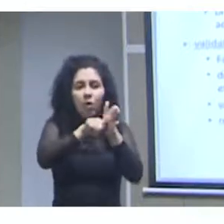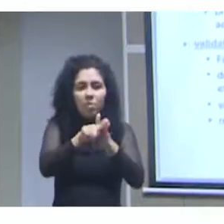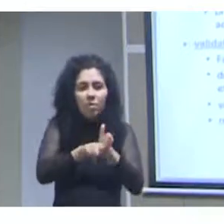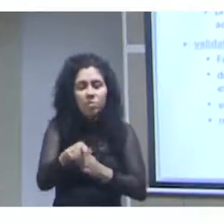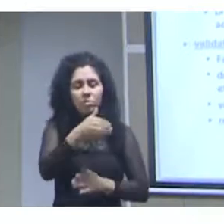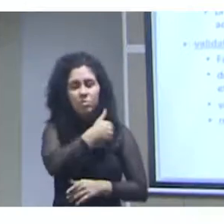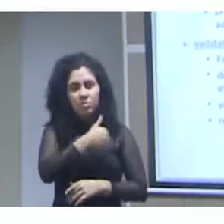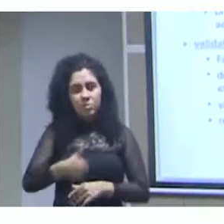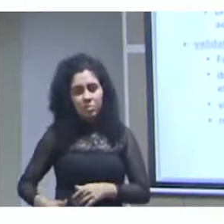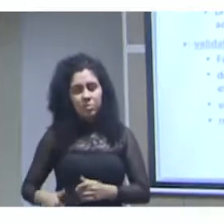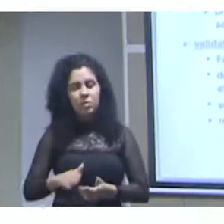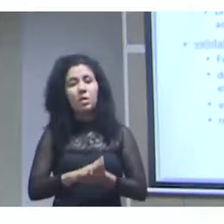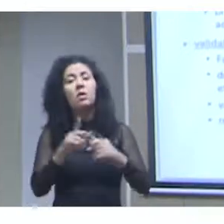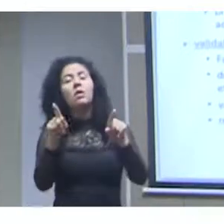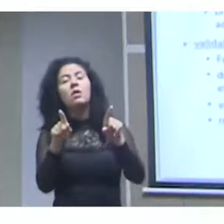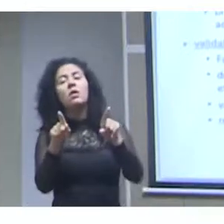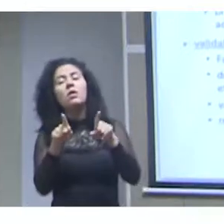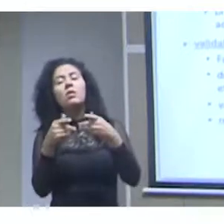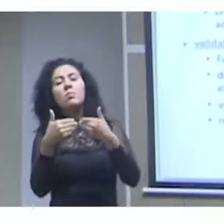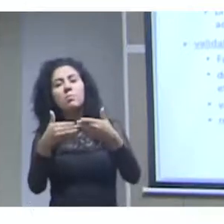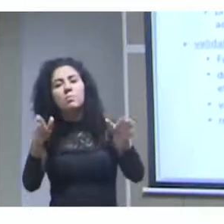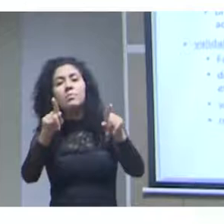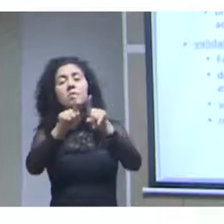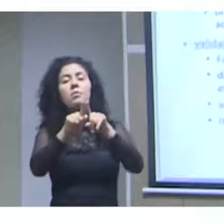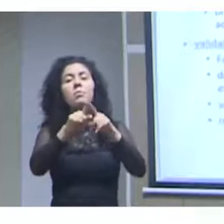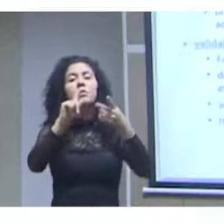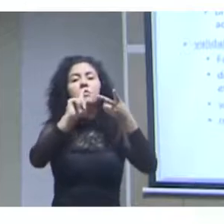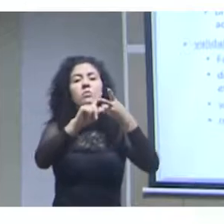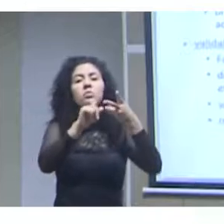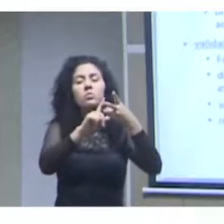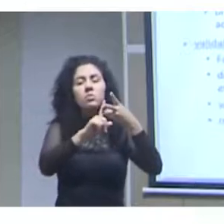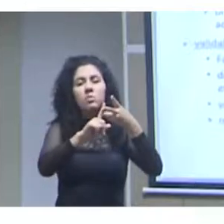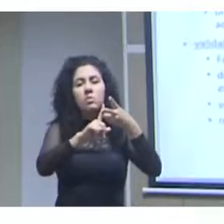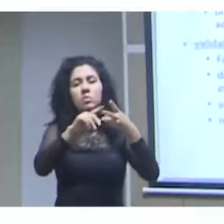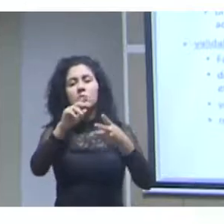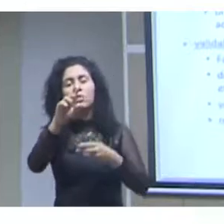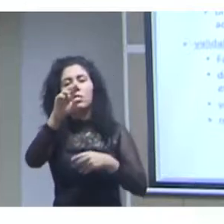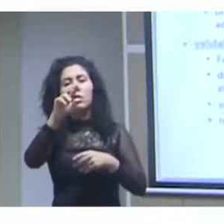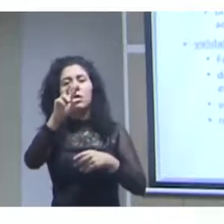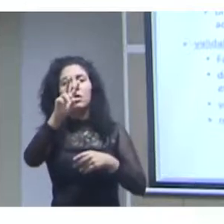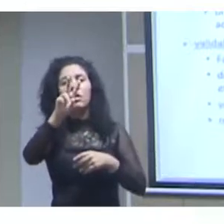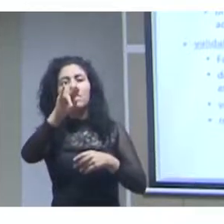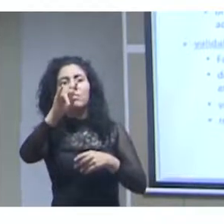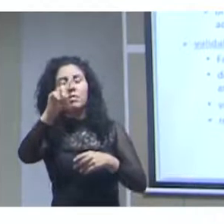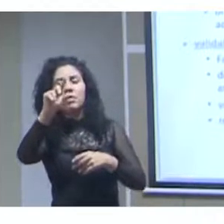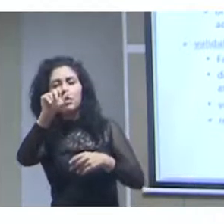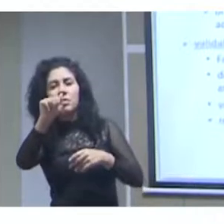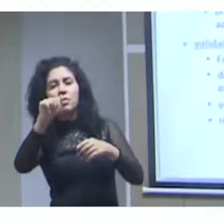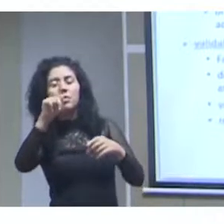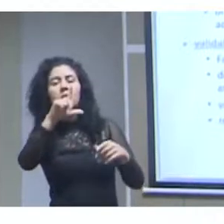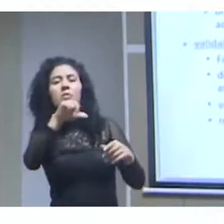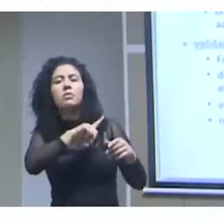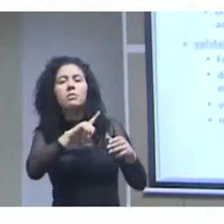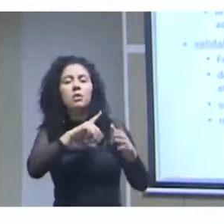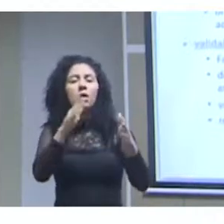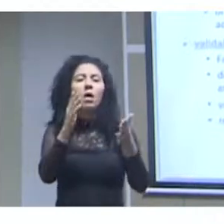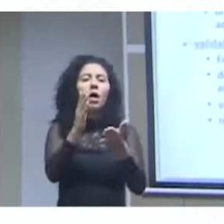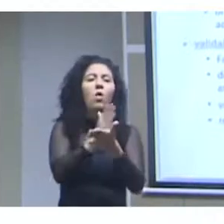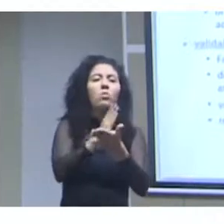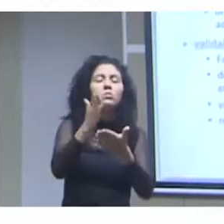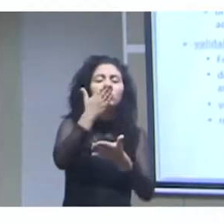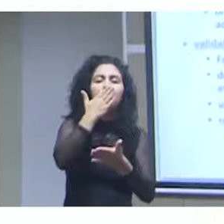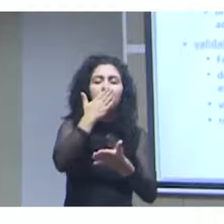e o segundo é o valida RA valida registros administrativos que traz algumas funcionalidades para validação